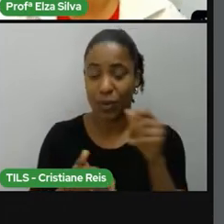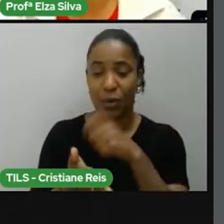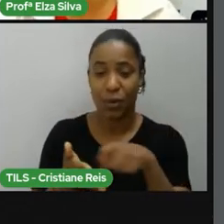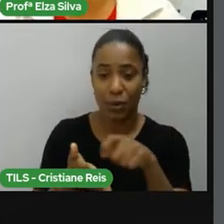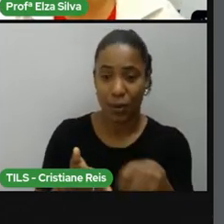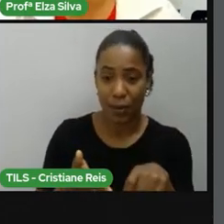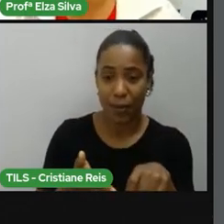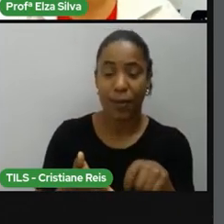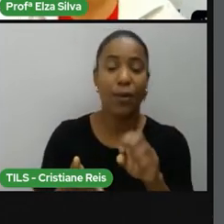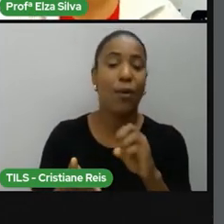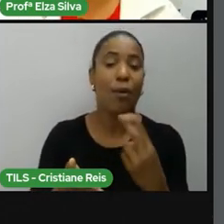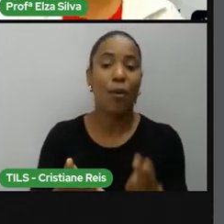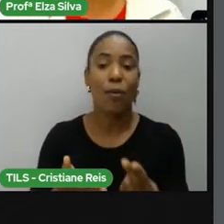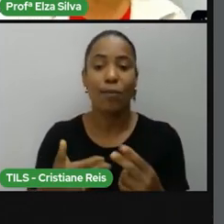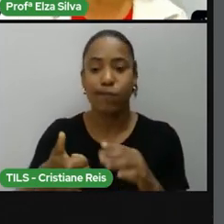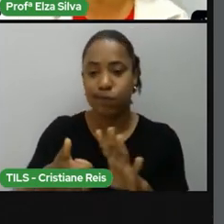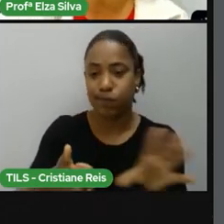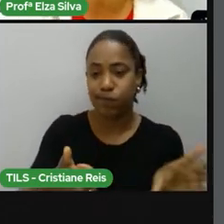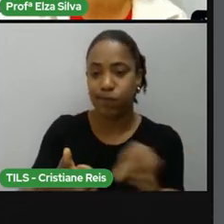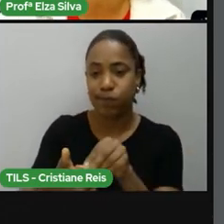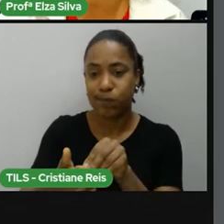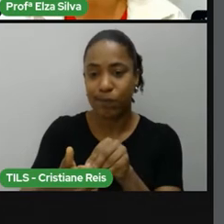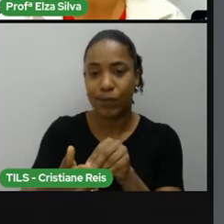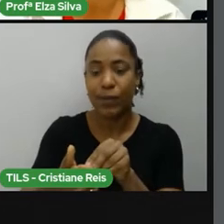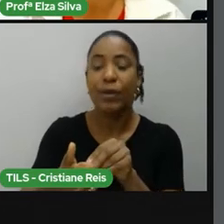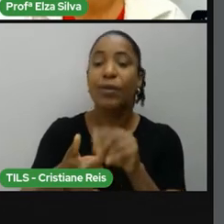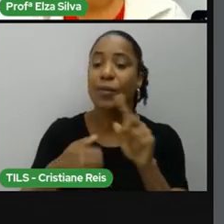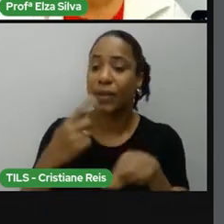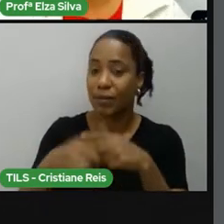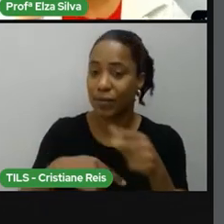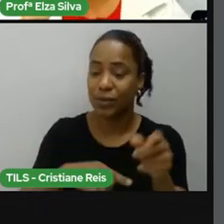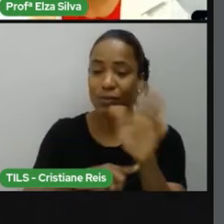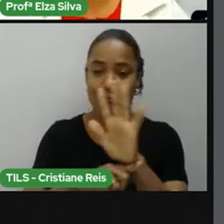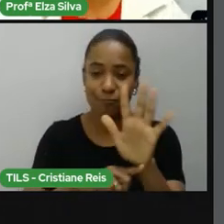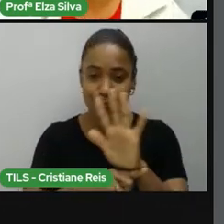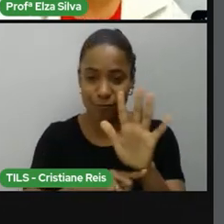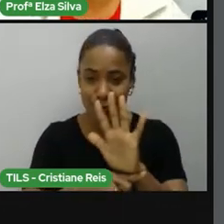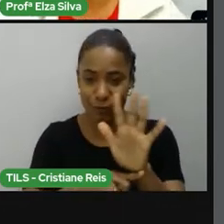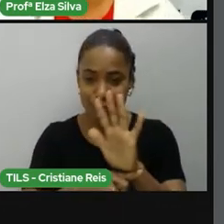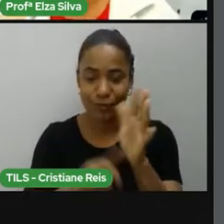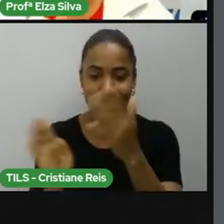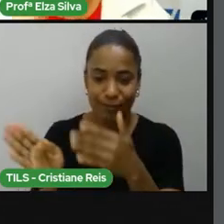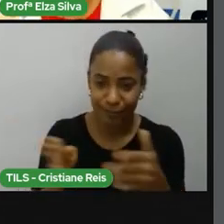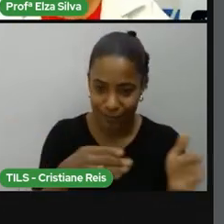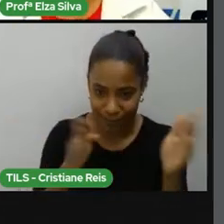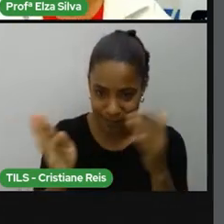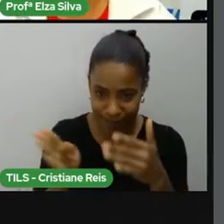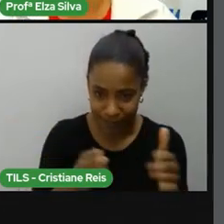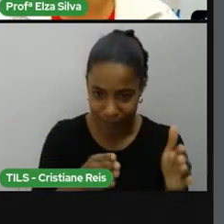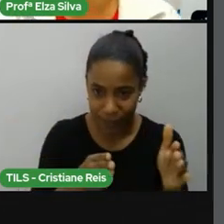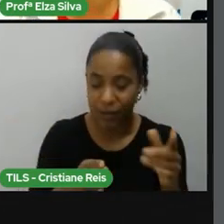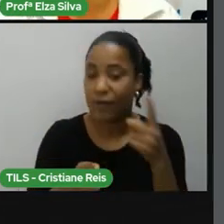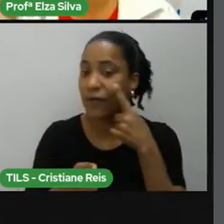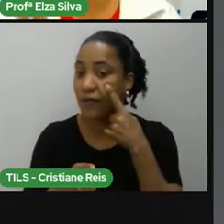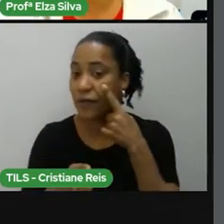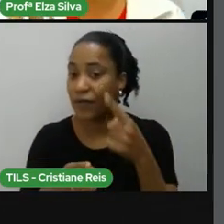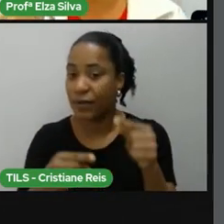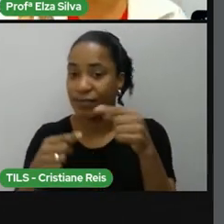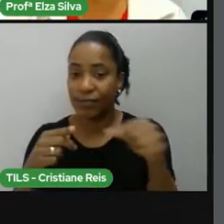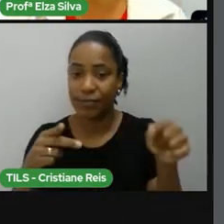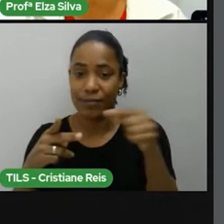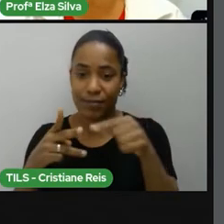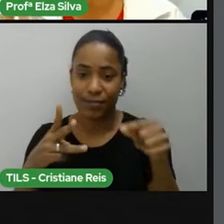logo a seguir, nós iremos assistir a um vídeo. E eu preciso que, no decorrer do vídeo, vocês